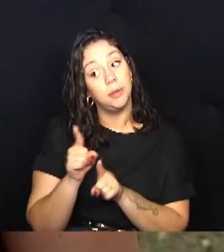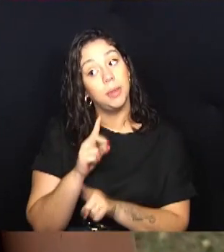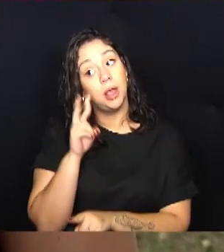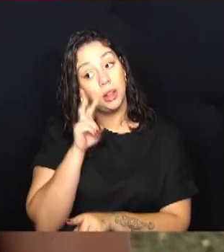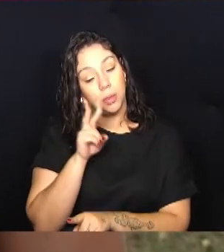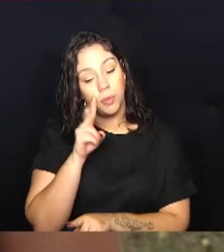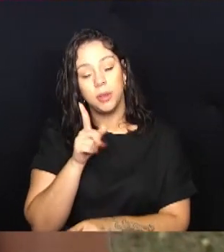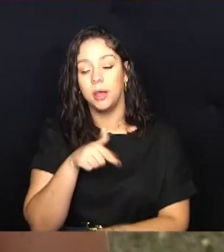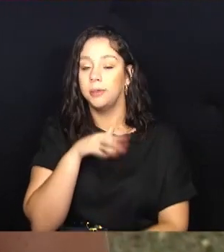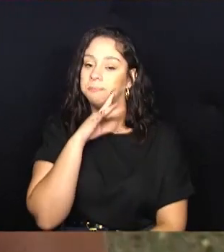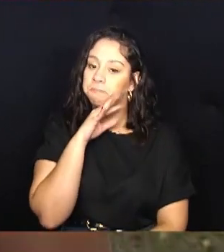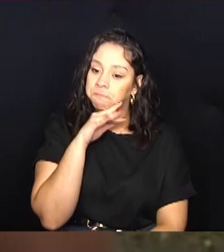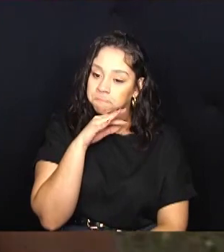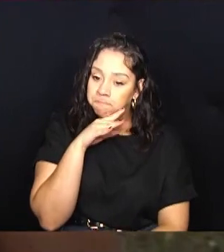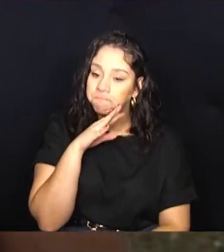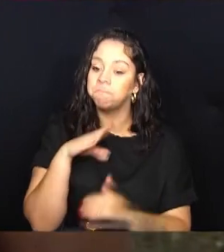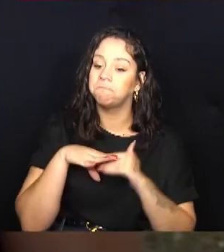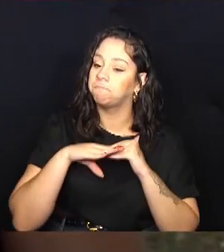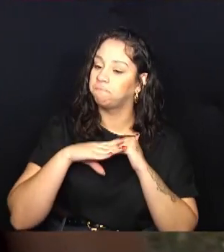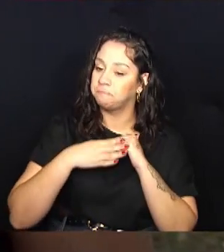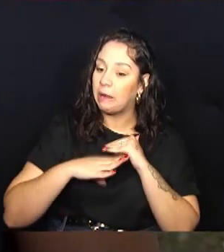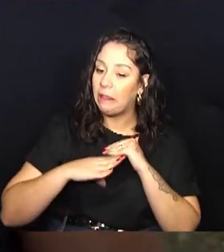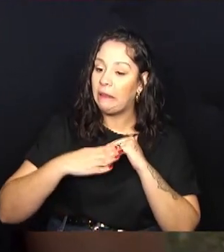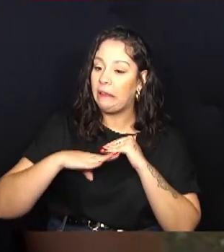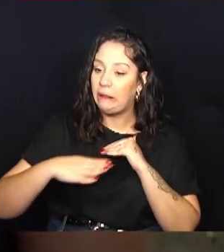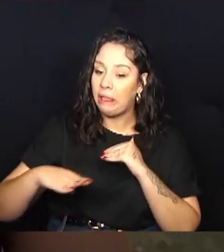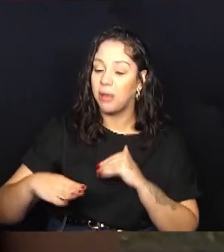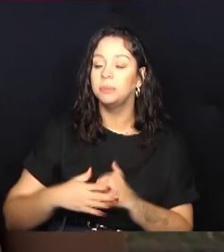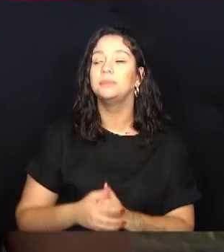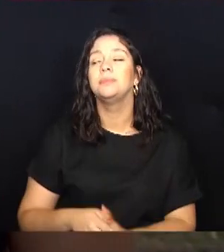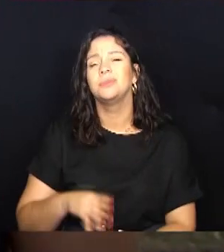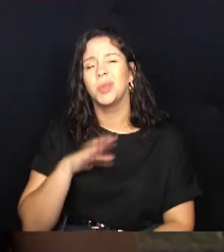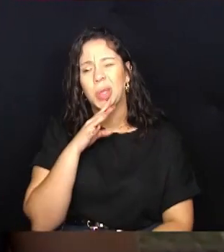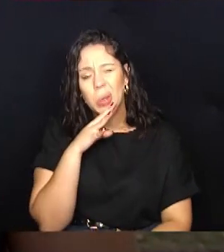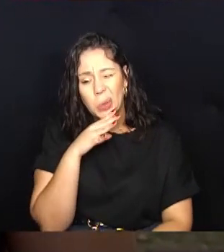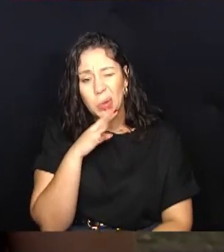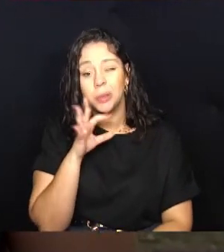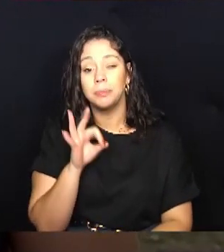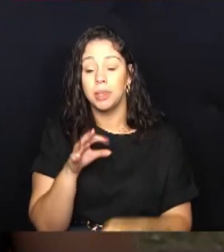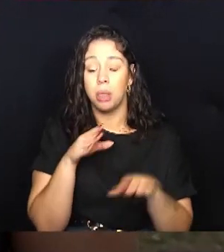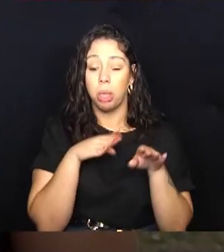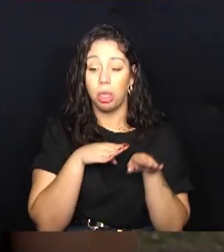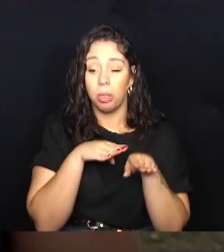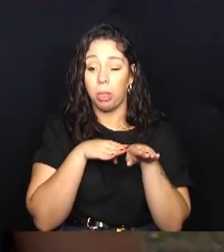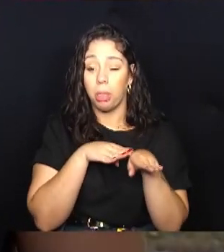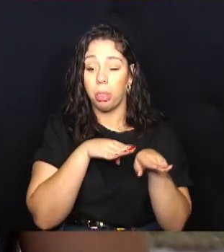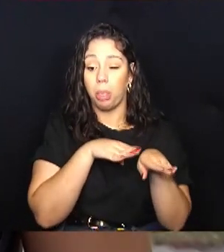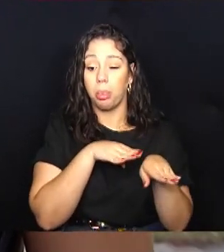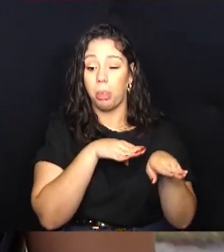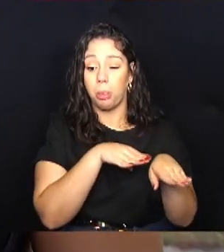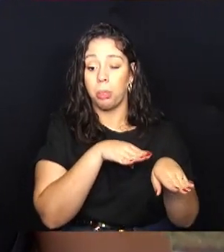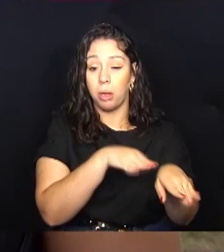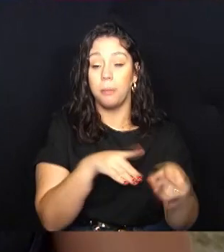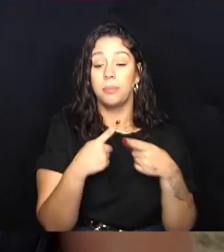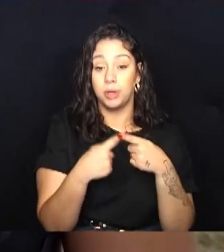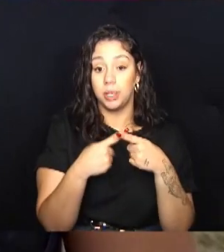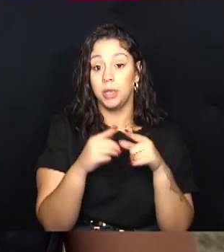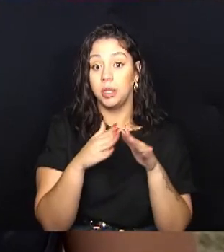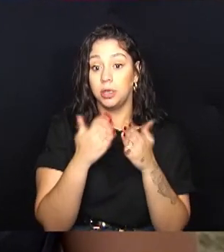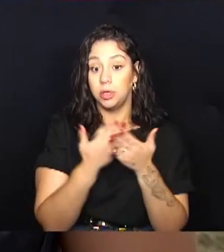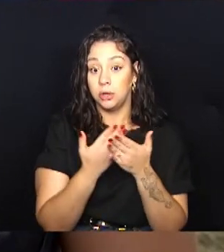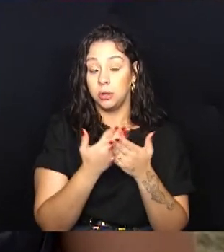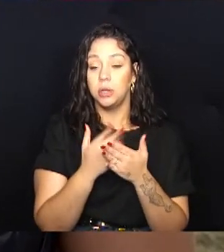más condições do asfalto. A situação estava caótica, muito trânsito de carros, por causa das escolas, e passa